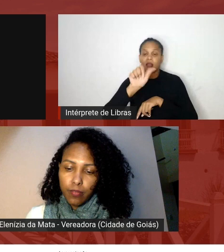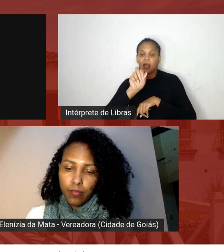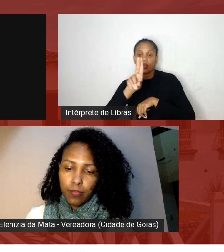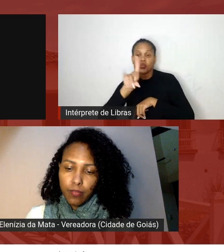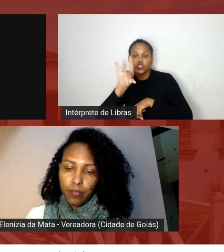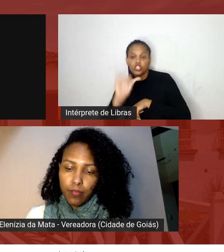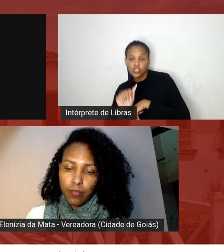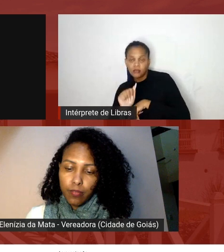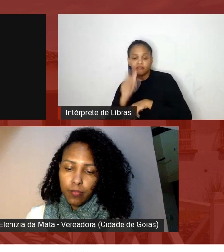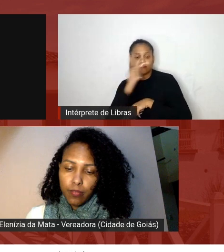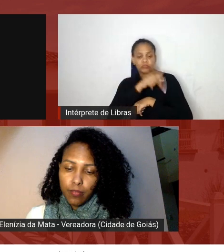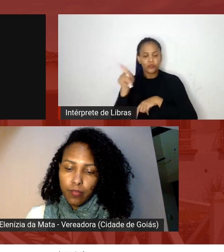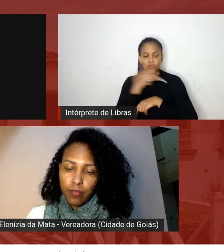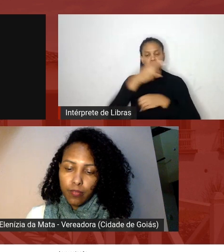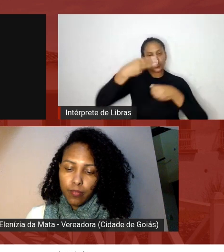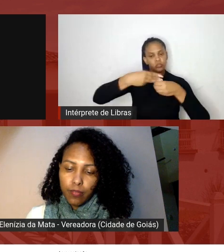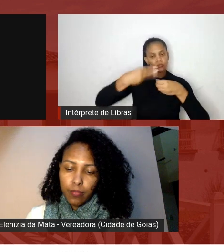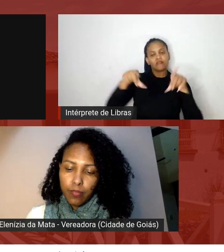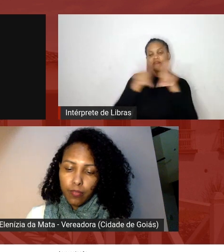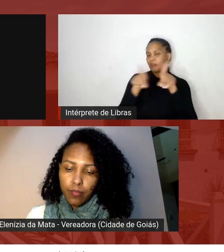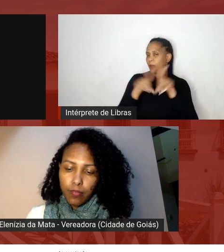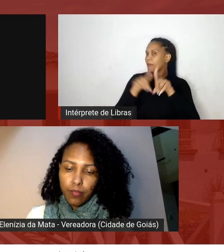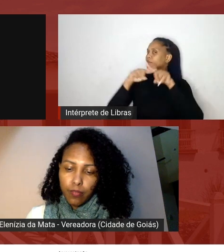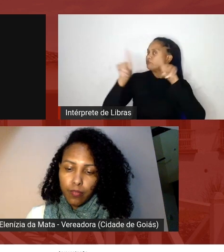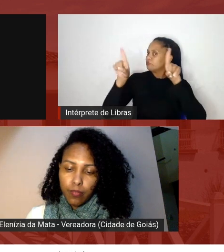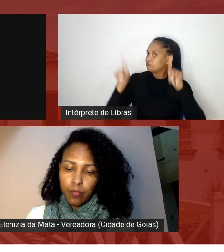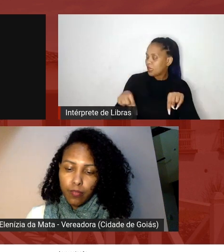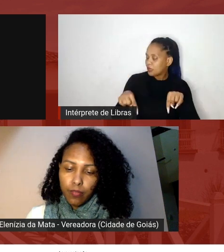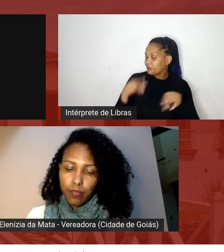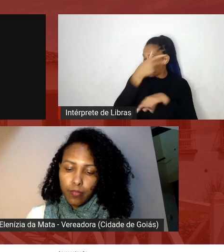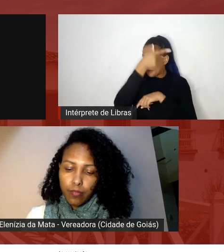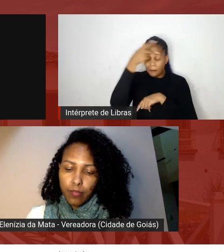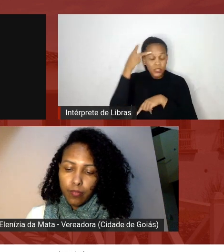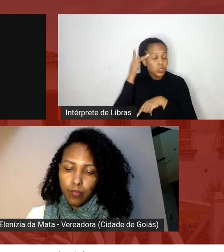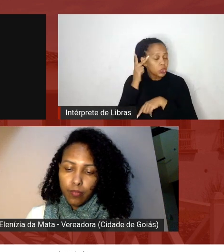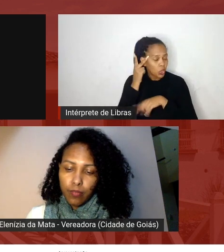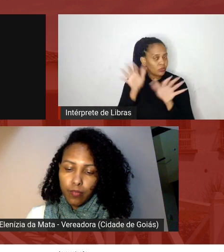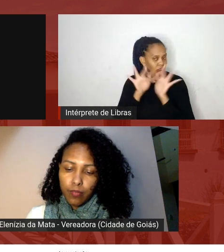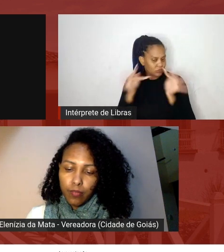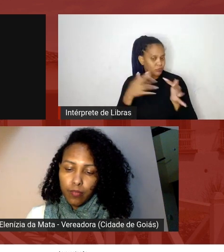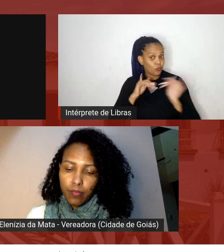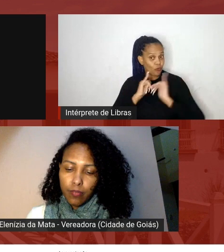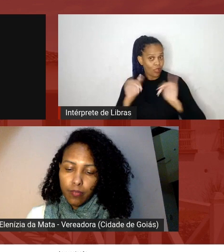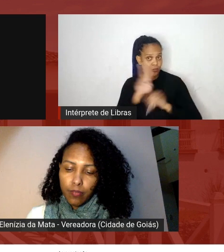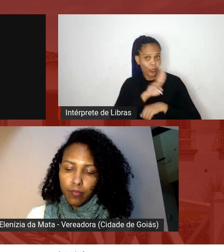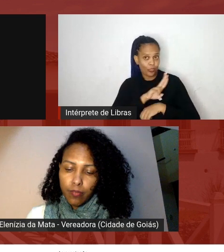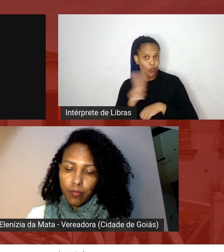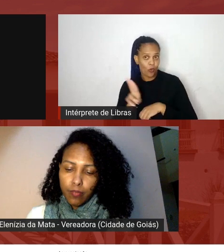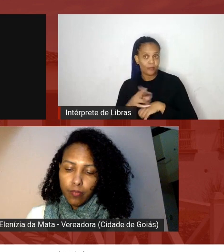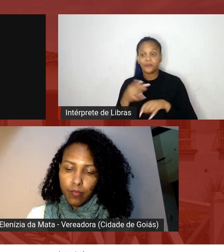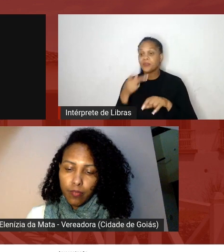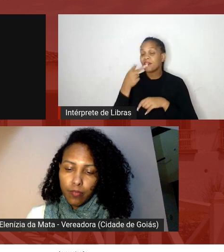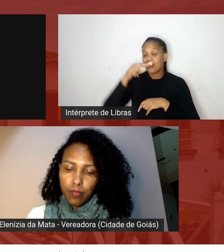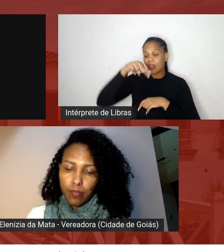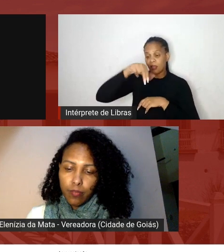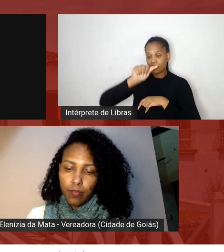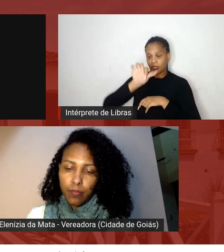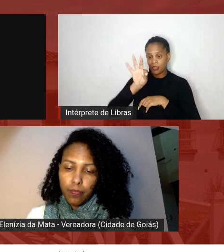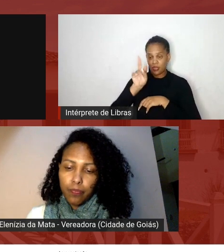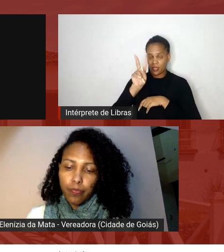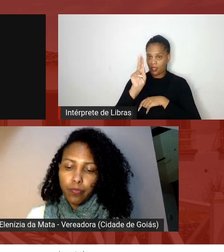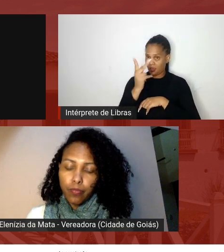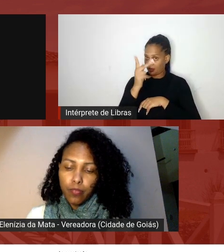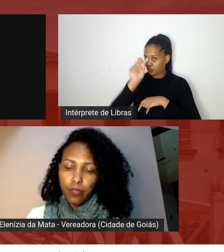município também concursada são pessoas que eu estou citando nomes cito Natan cargo